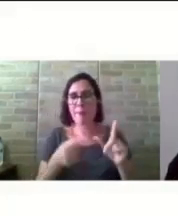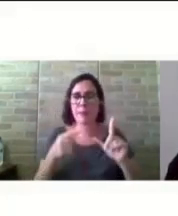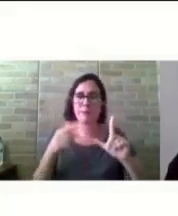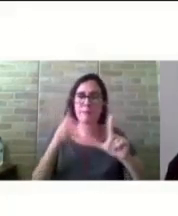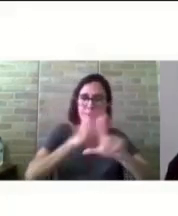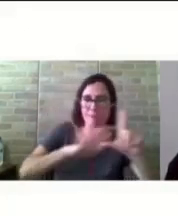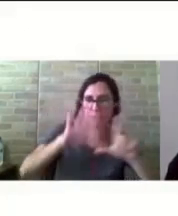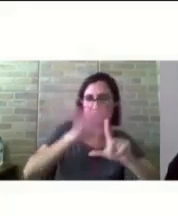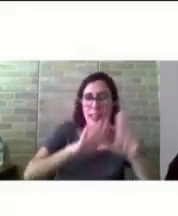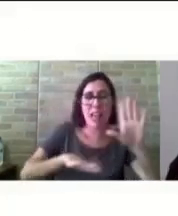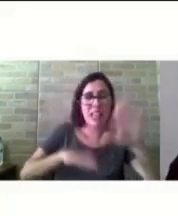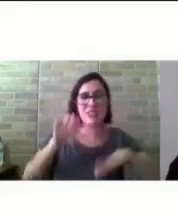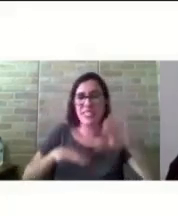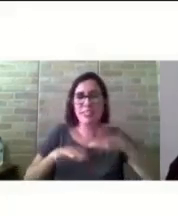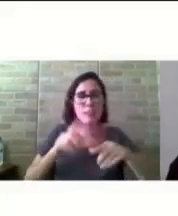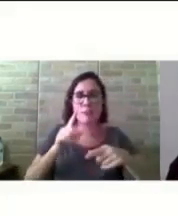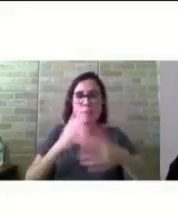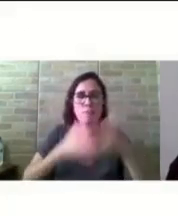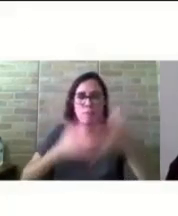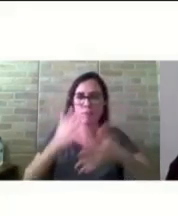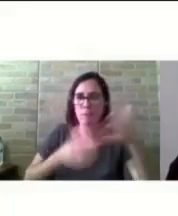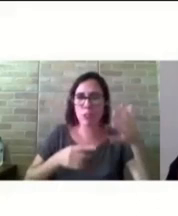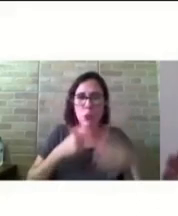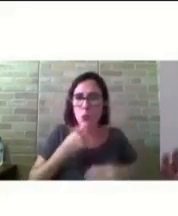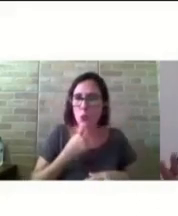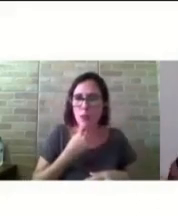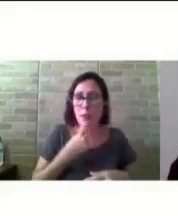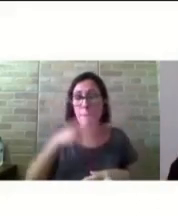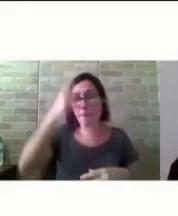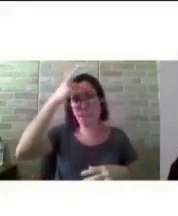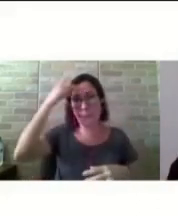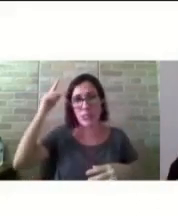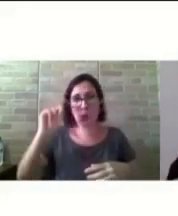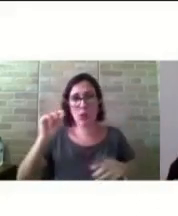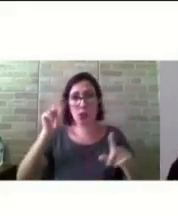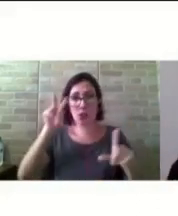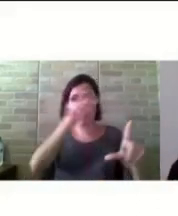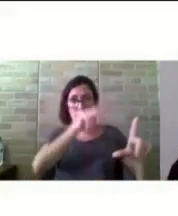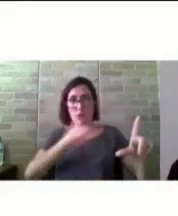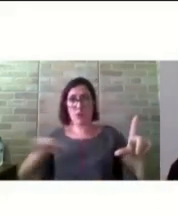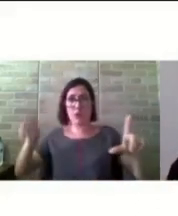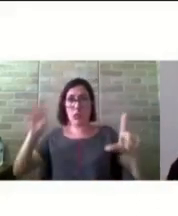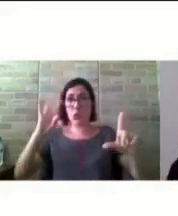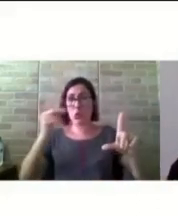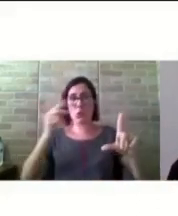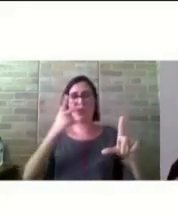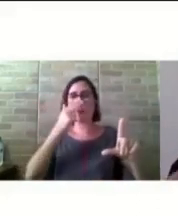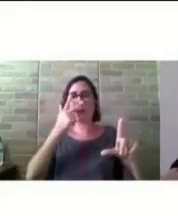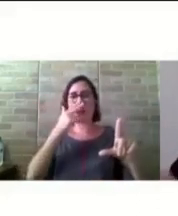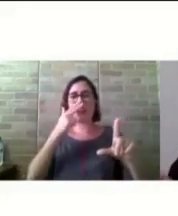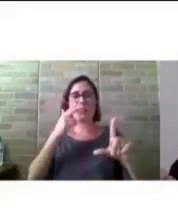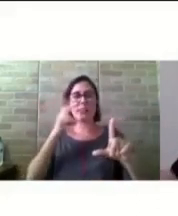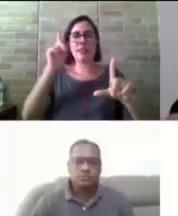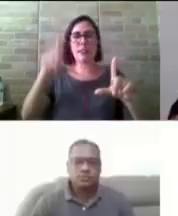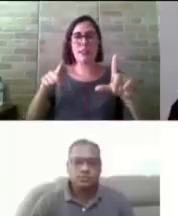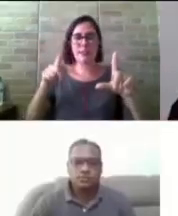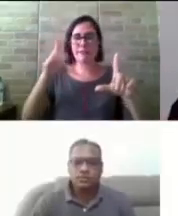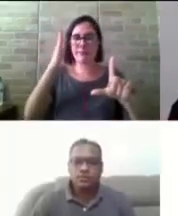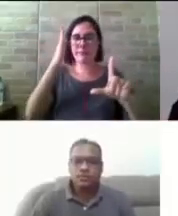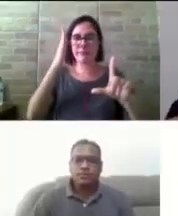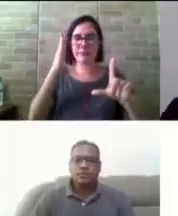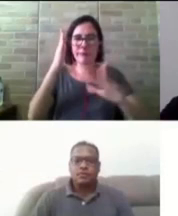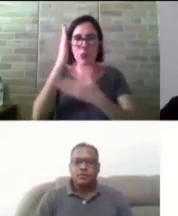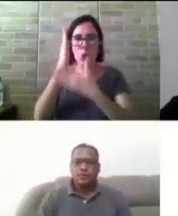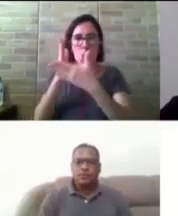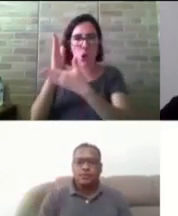a visão do todo, acaba restringindo, e são plataformas que não têm uma adequada